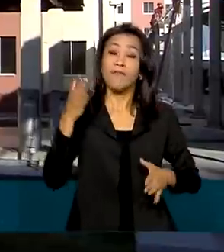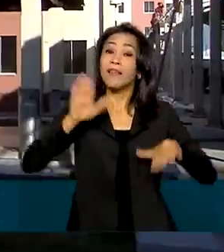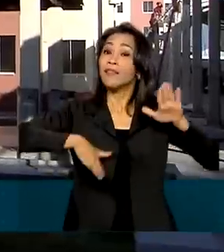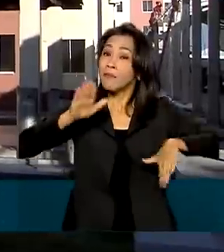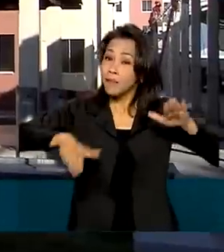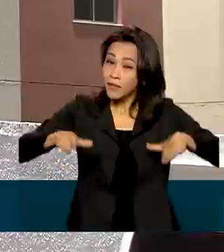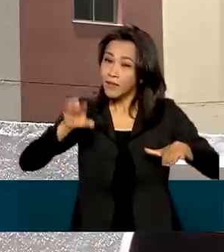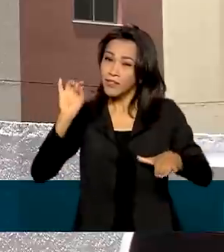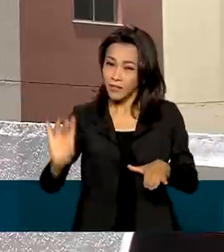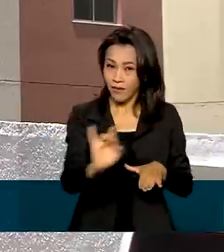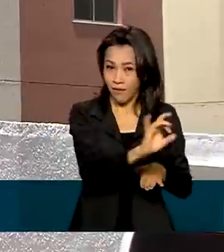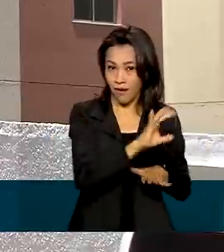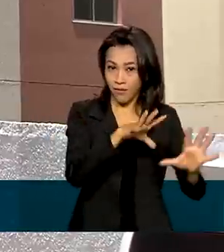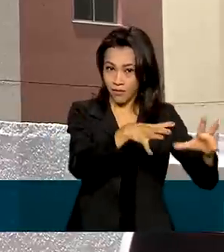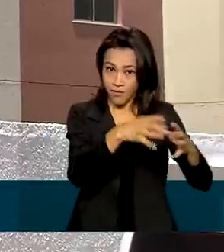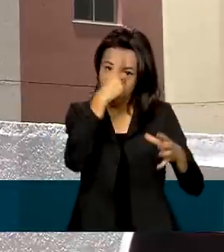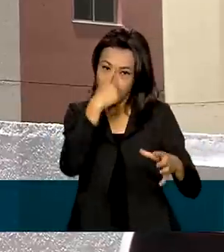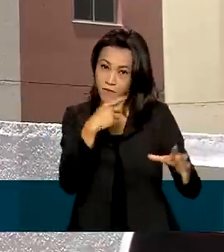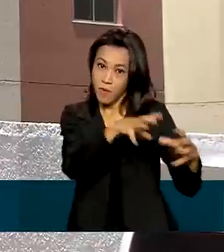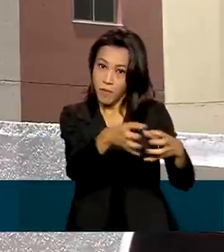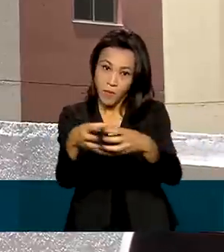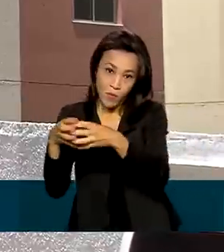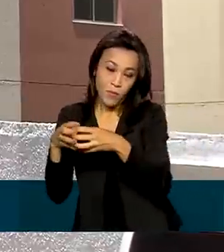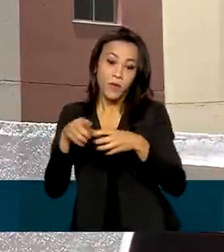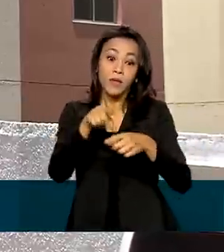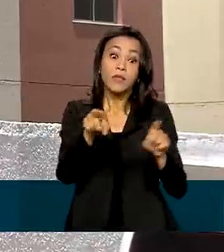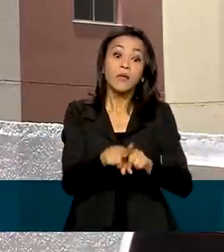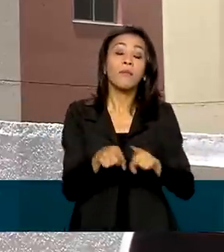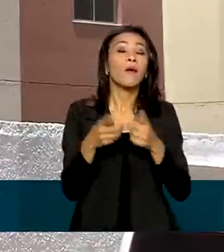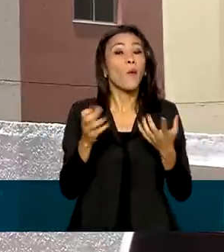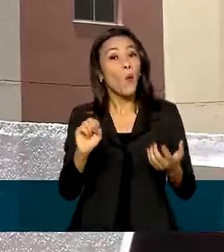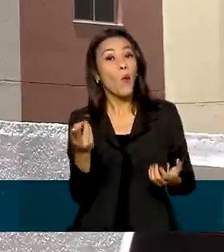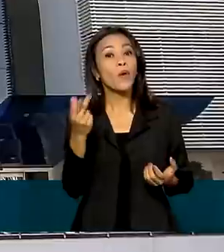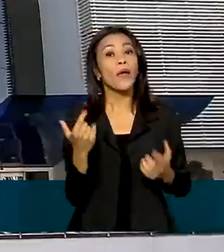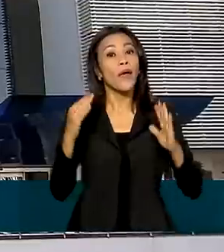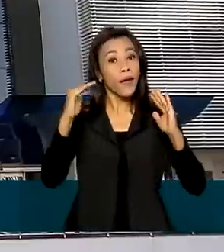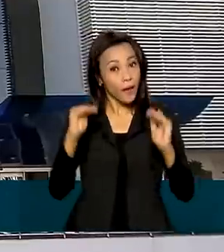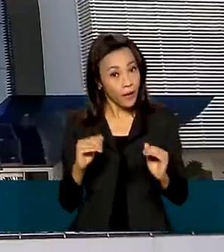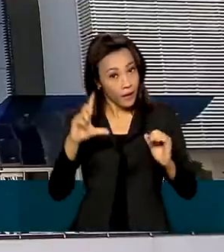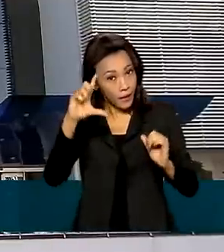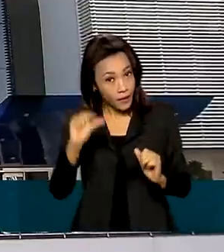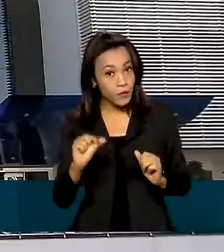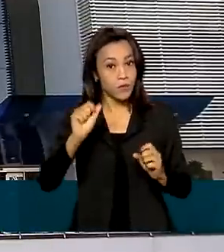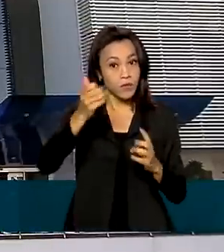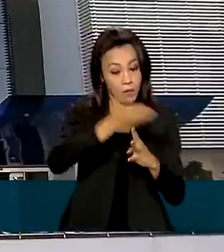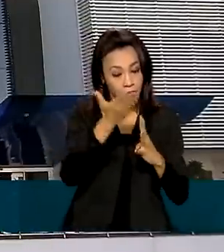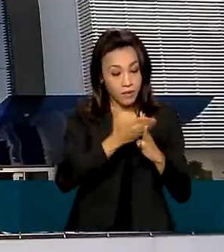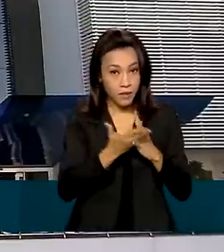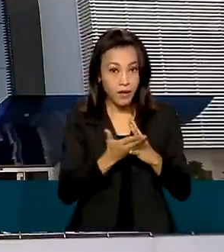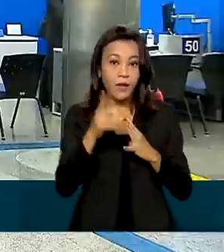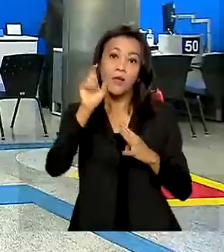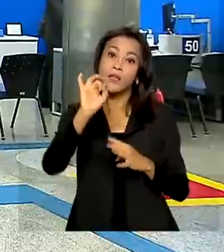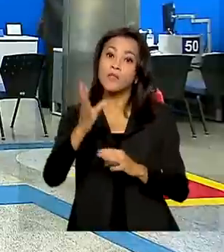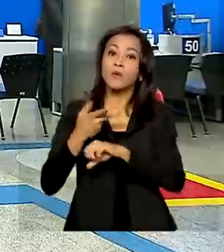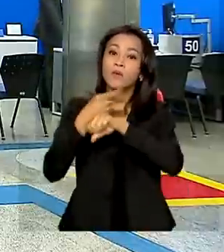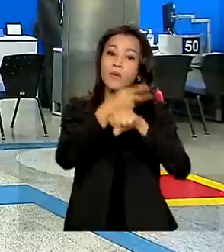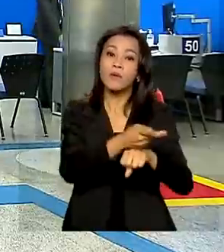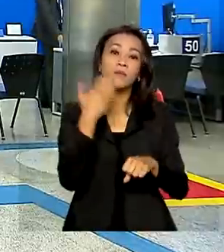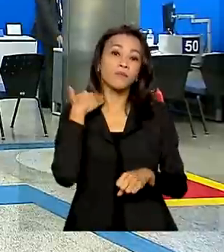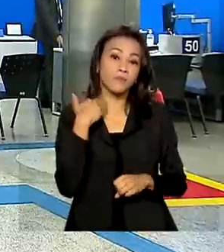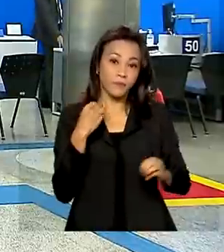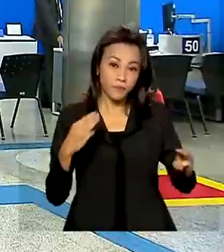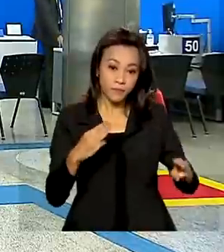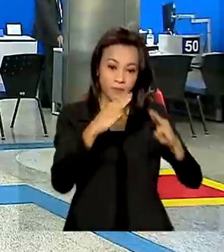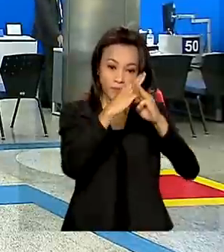Tem direito também quem já tem financiamento e quer reduzir o valor da parcela. Para isso, basta procurar uma agência da Caixa